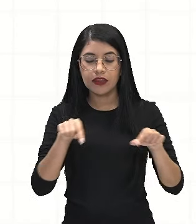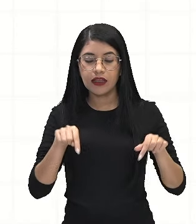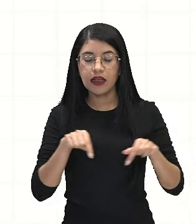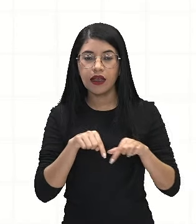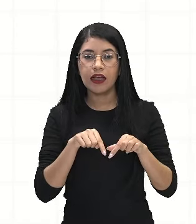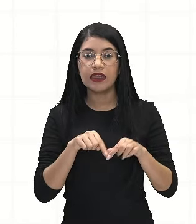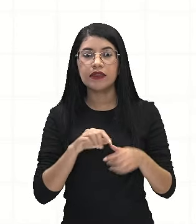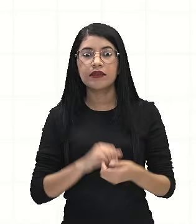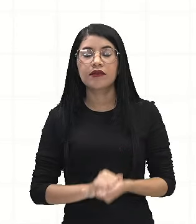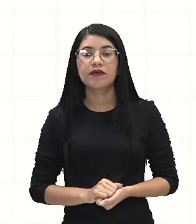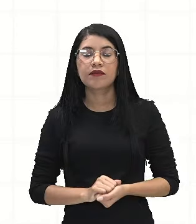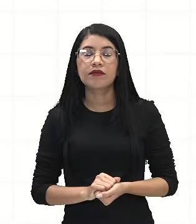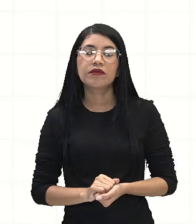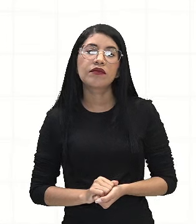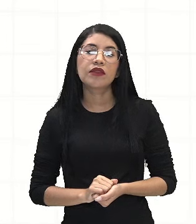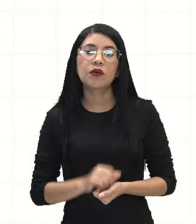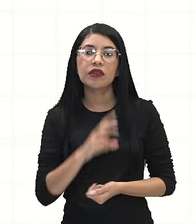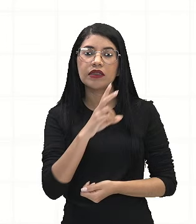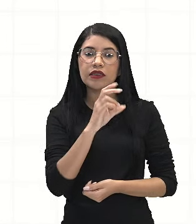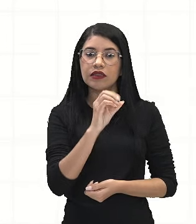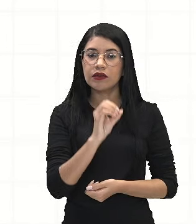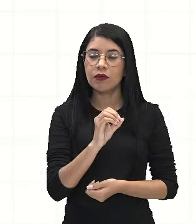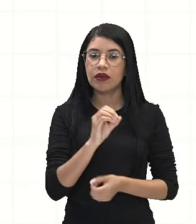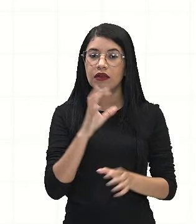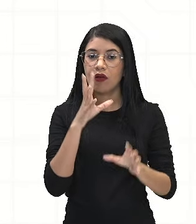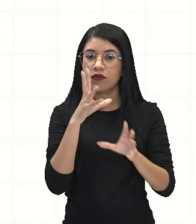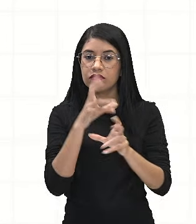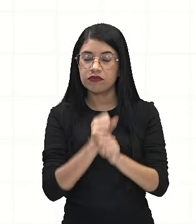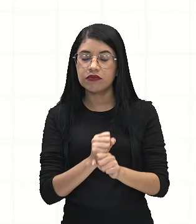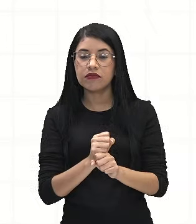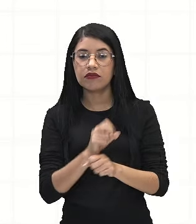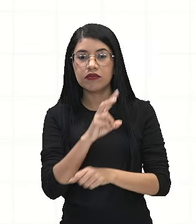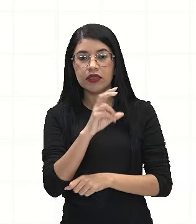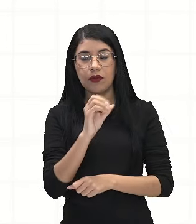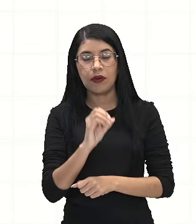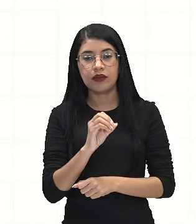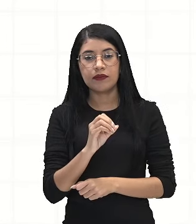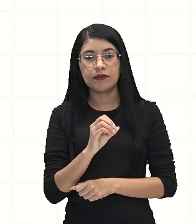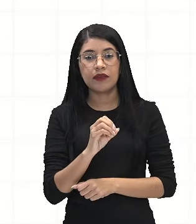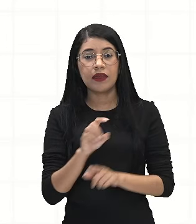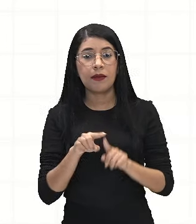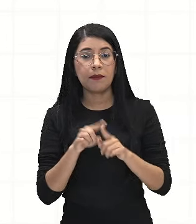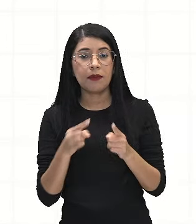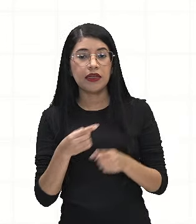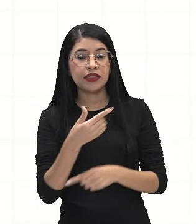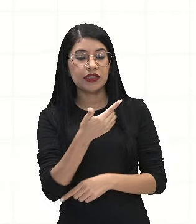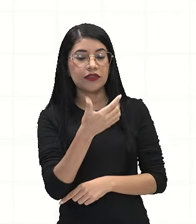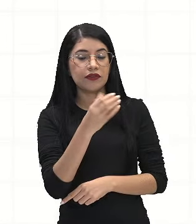informações, tem 50 bolas. 20 são azuis